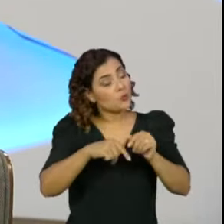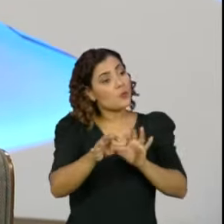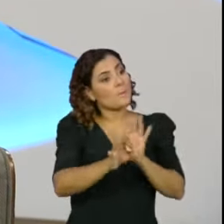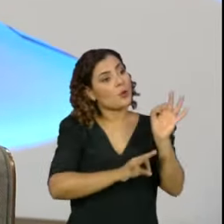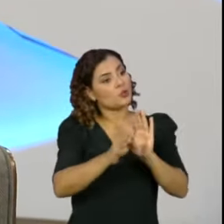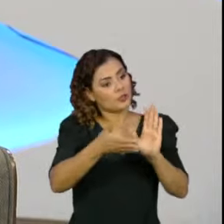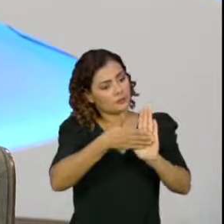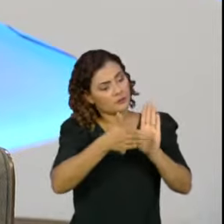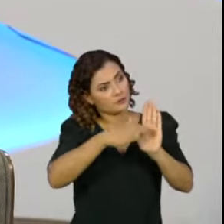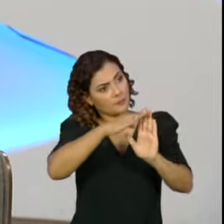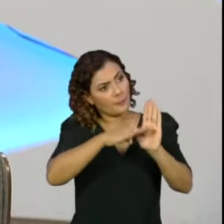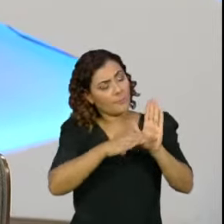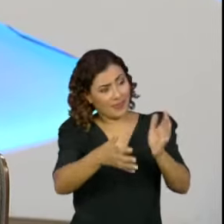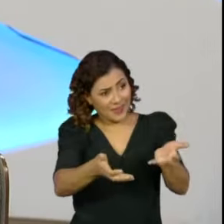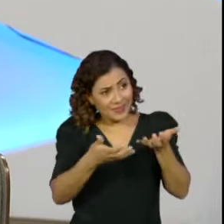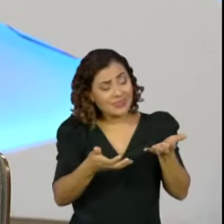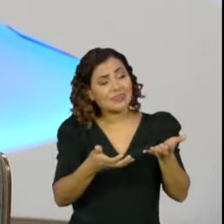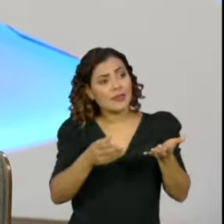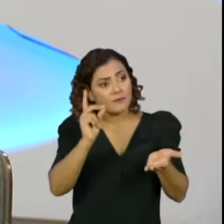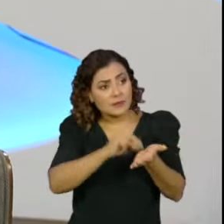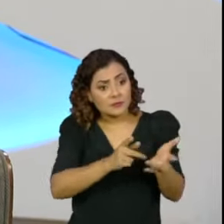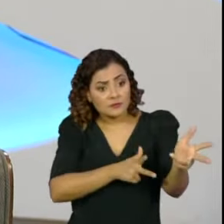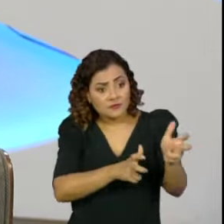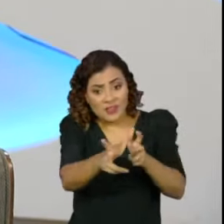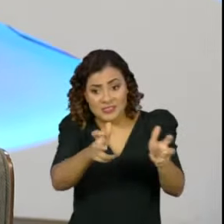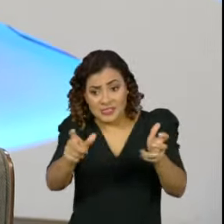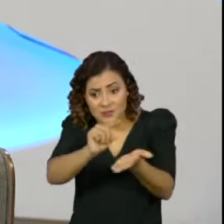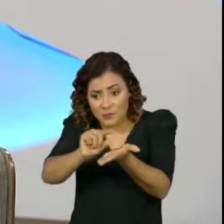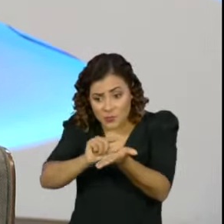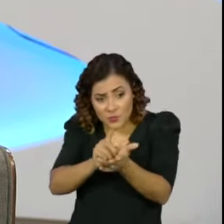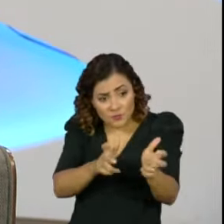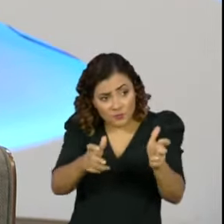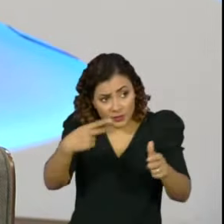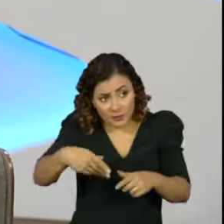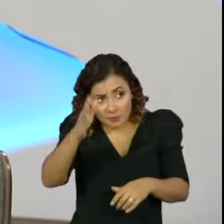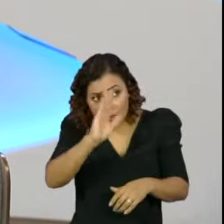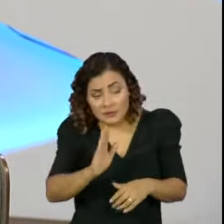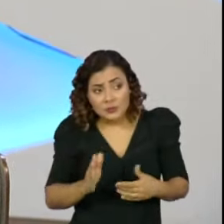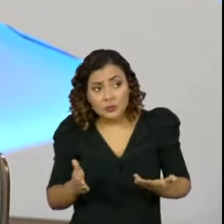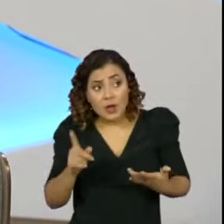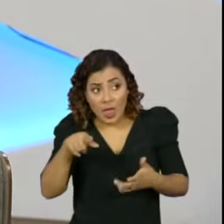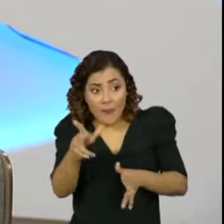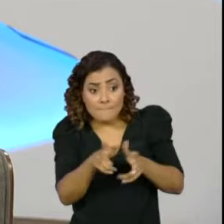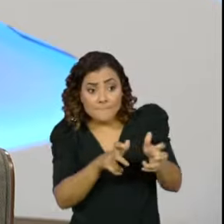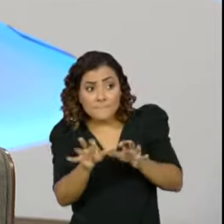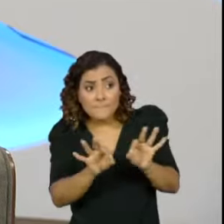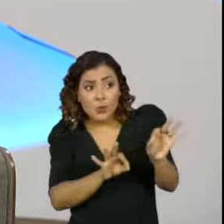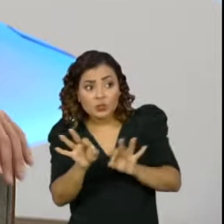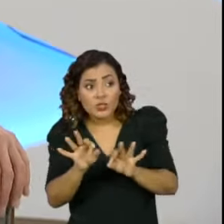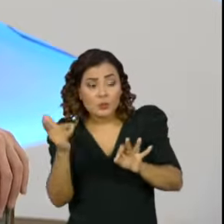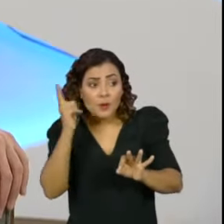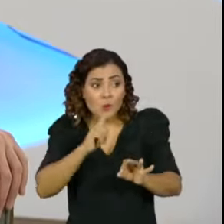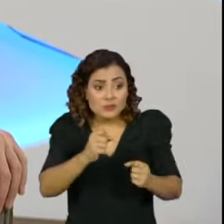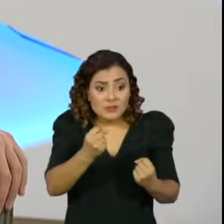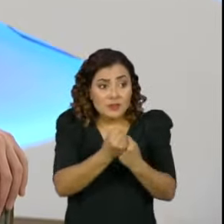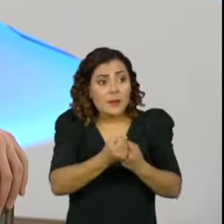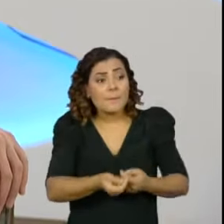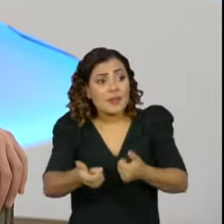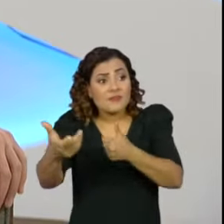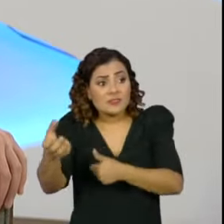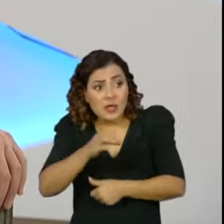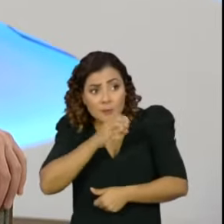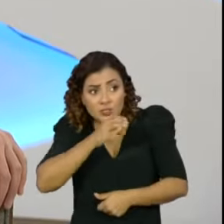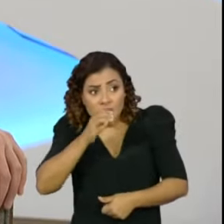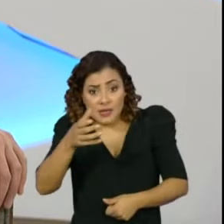projeto que se permite ganhar escala na vacinação brasileira? É um projeto que possa sustentar um auxílio emergencial no